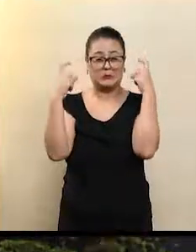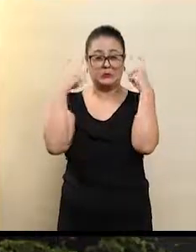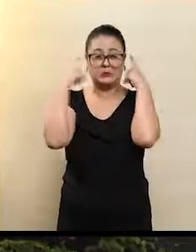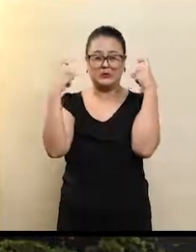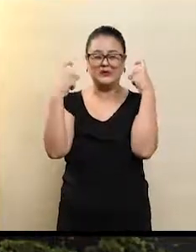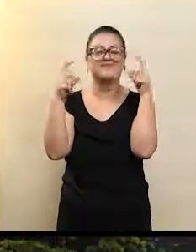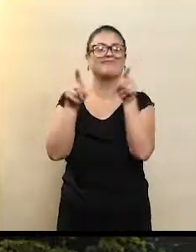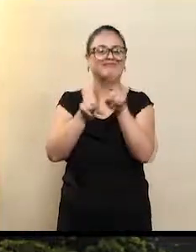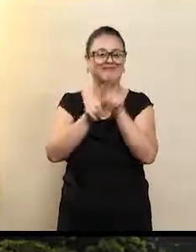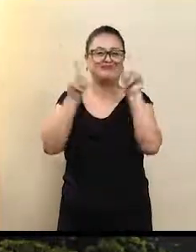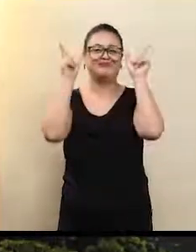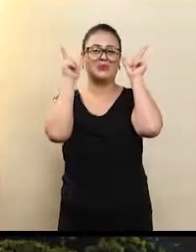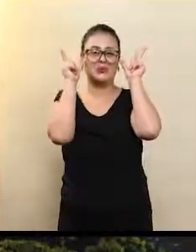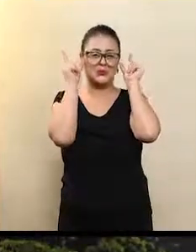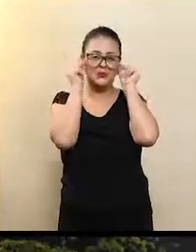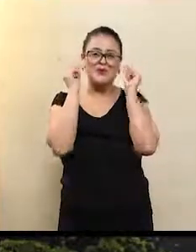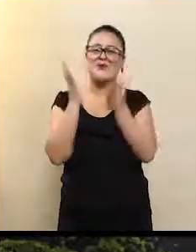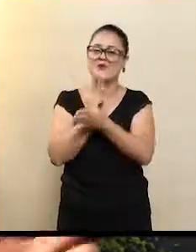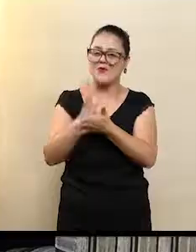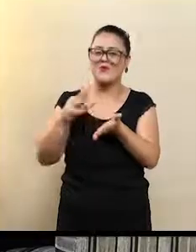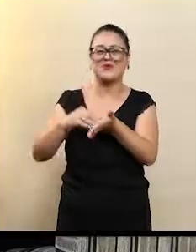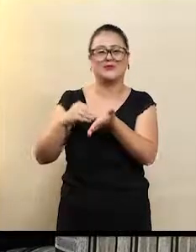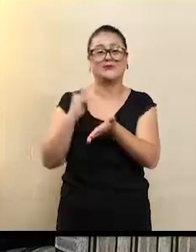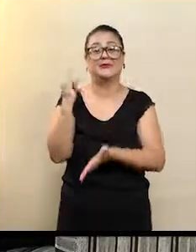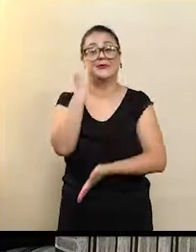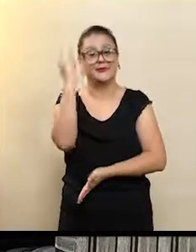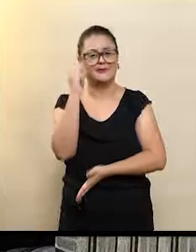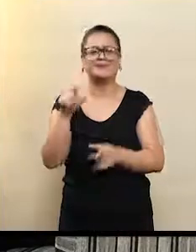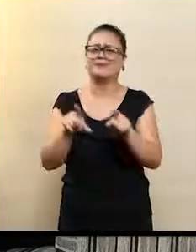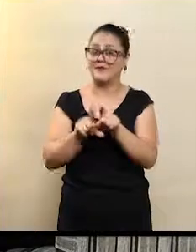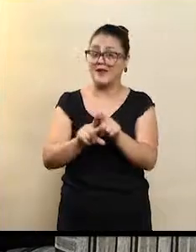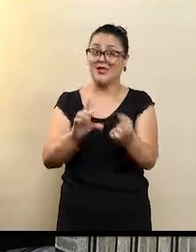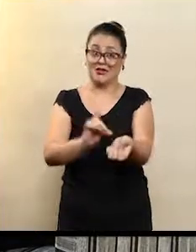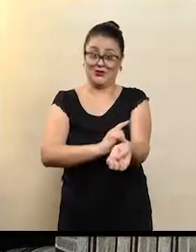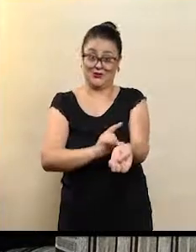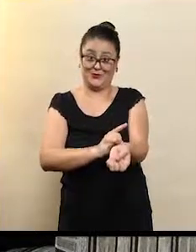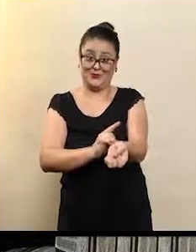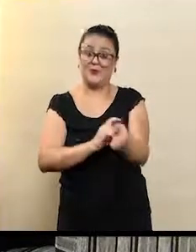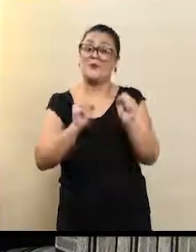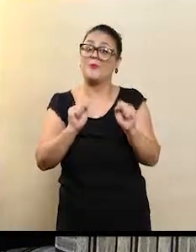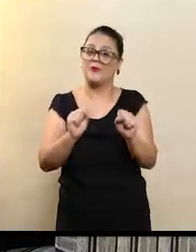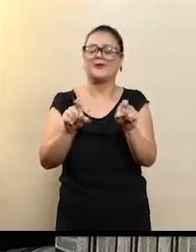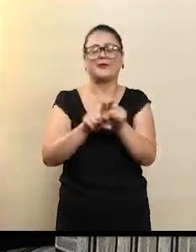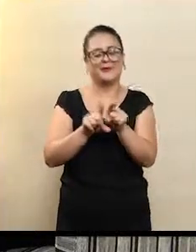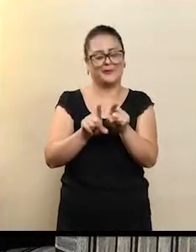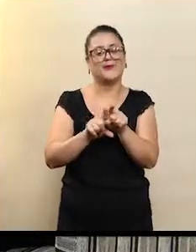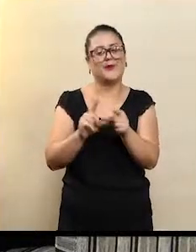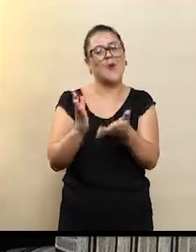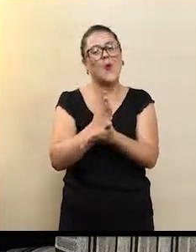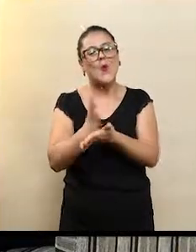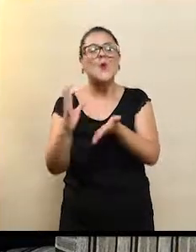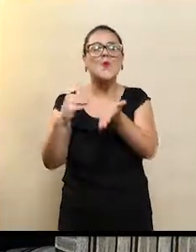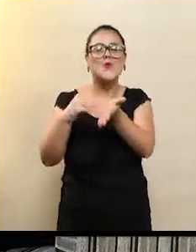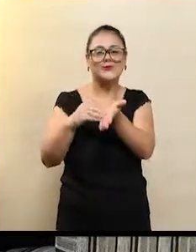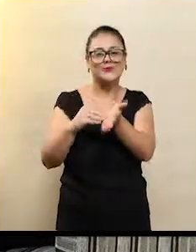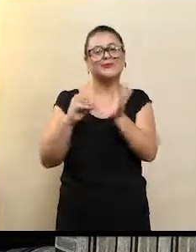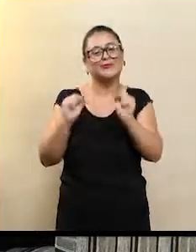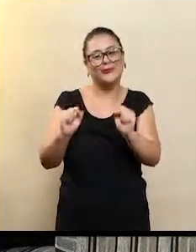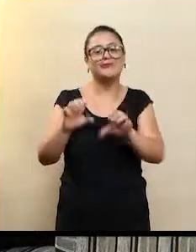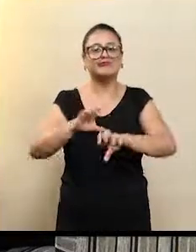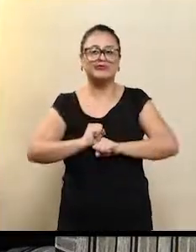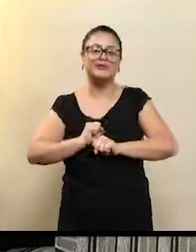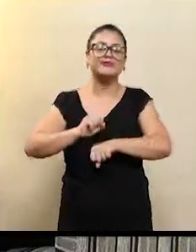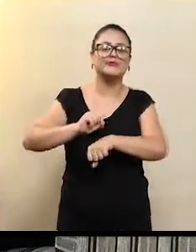Então, são algumas das causas importantes aí. Diabetes, também na vida adulta, algumas das causas importantes que têm que ser lembradas, né?